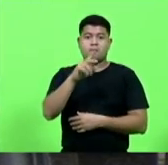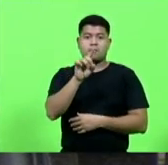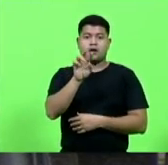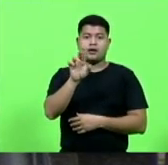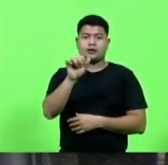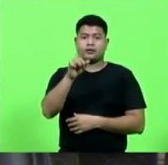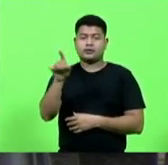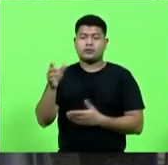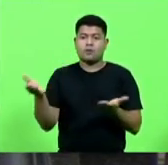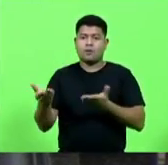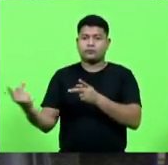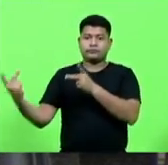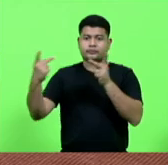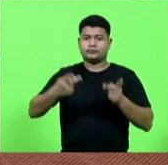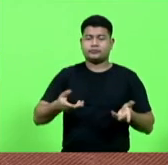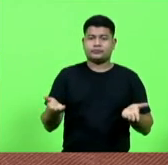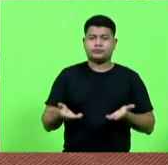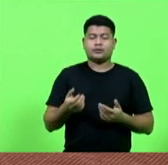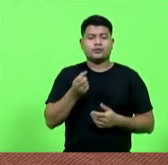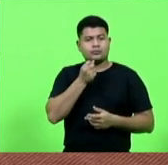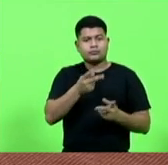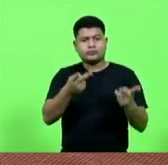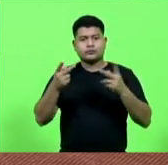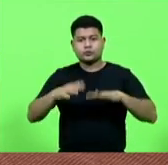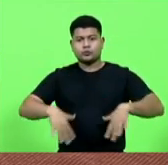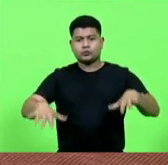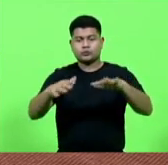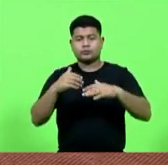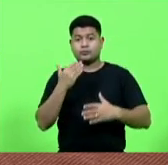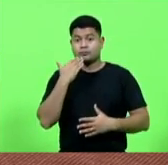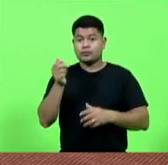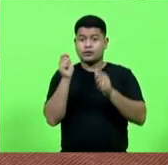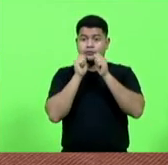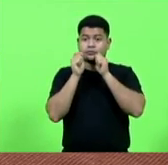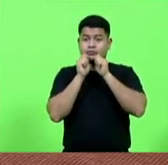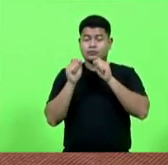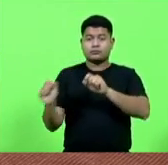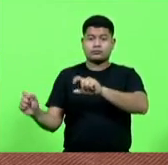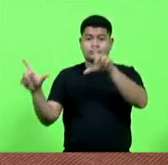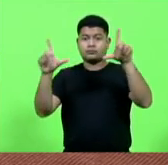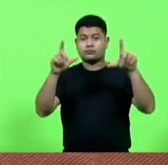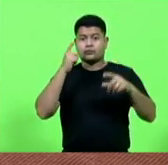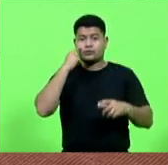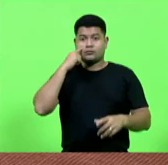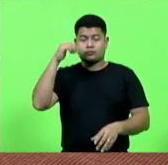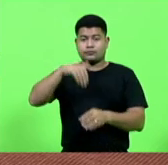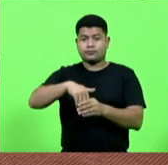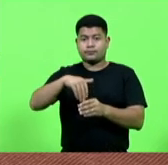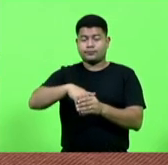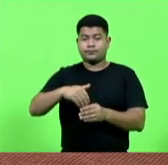parlamento hoje. Sejam todos bem-vindos. Peço assessoria que abra o painel para o voto virtual.